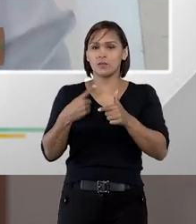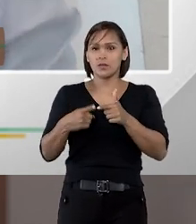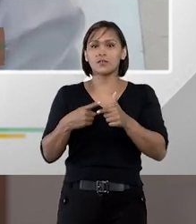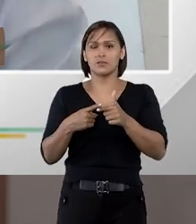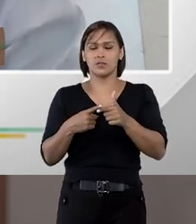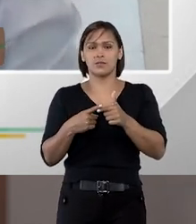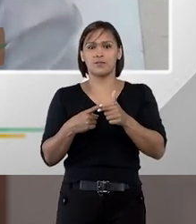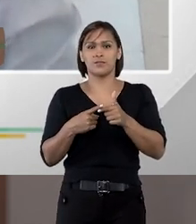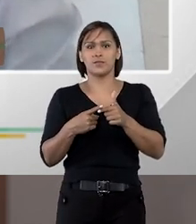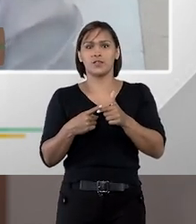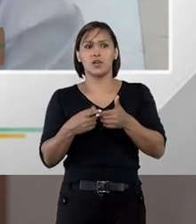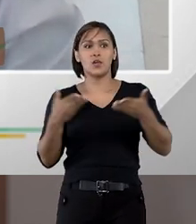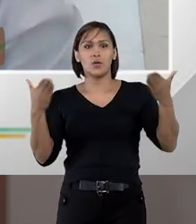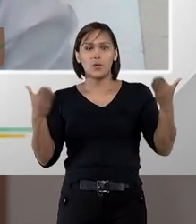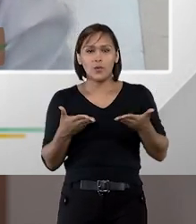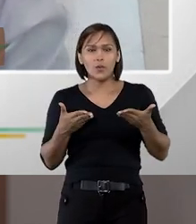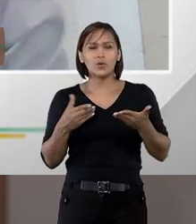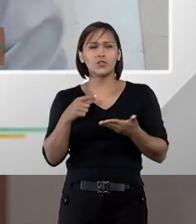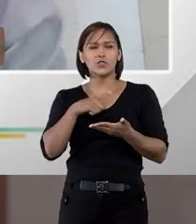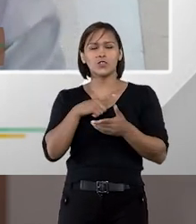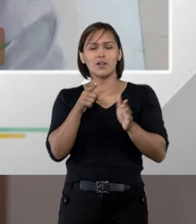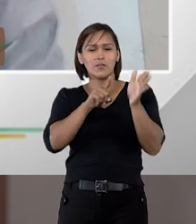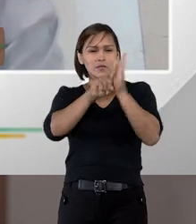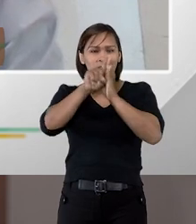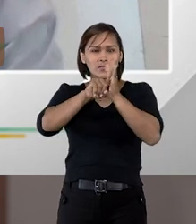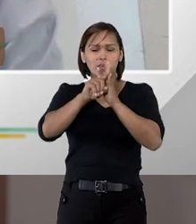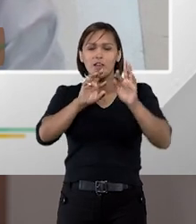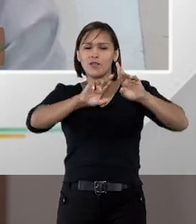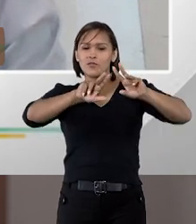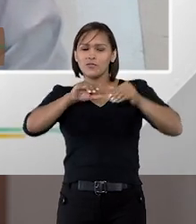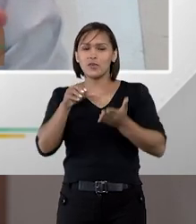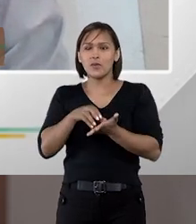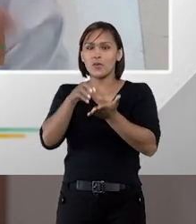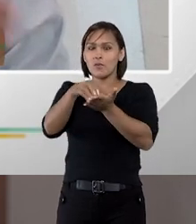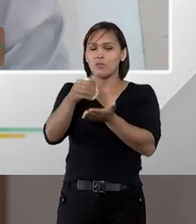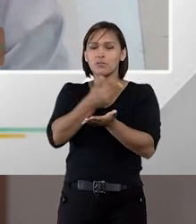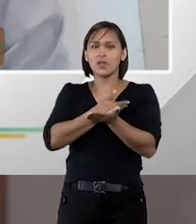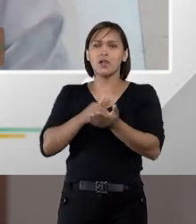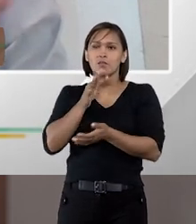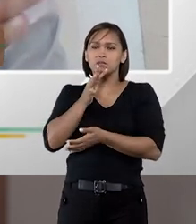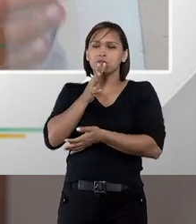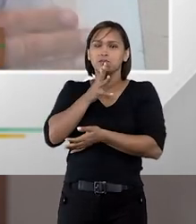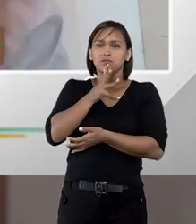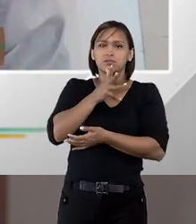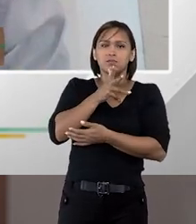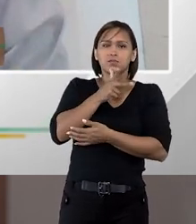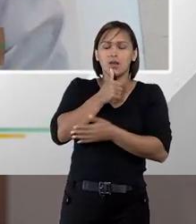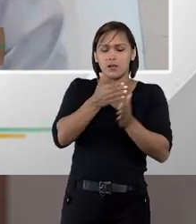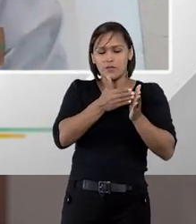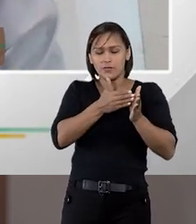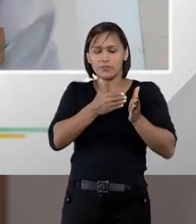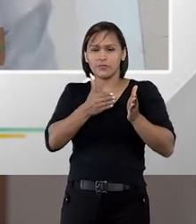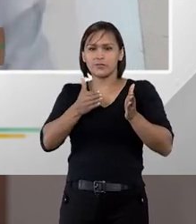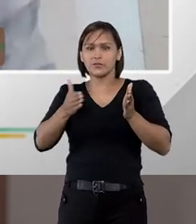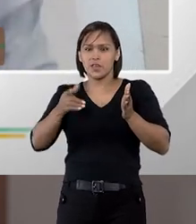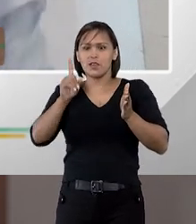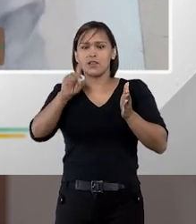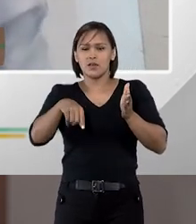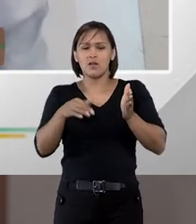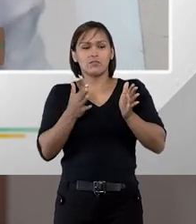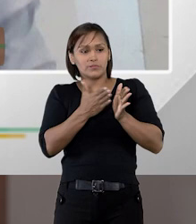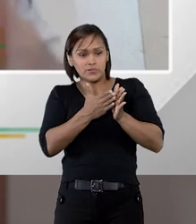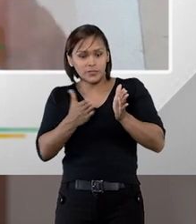problemas. Atualmente, a gente verifica que muitas vezes o órgão público demora um bom tempo,